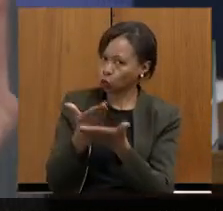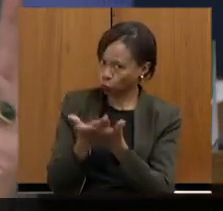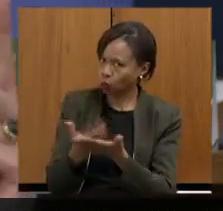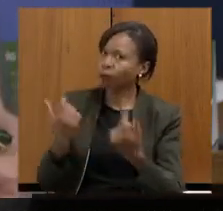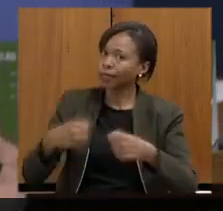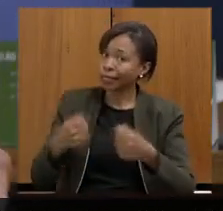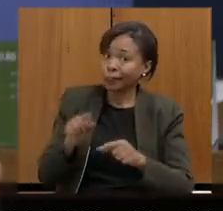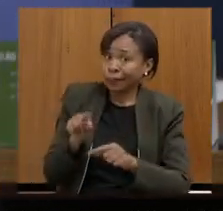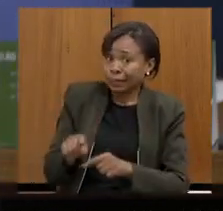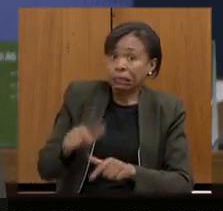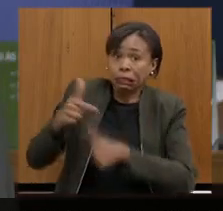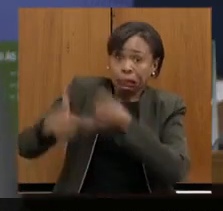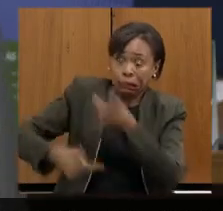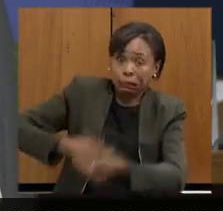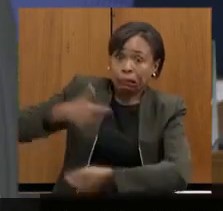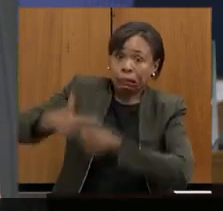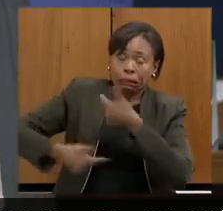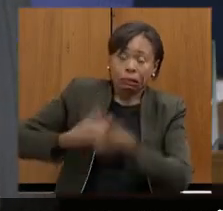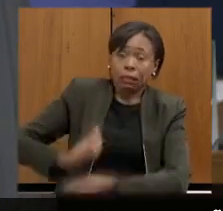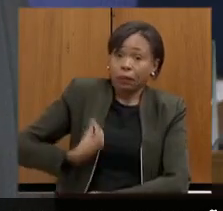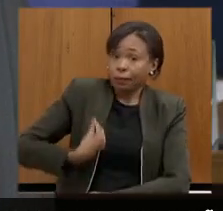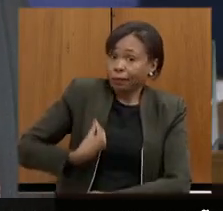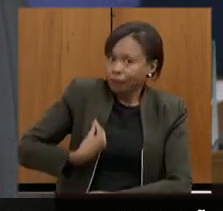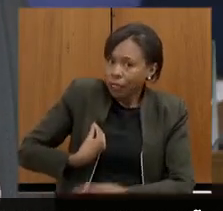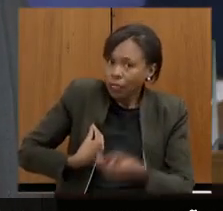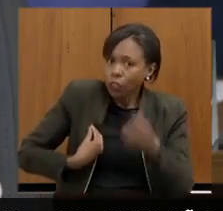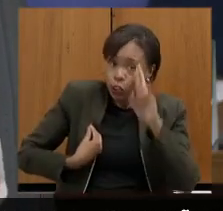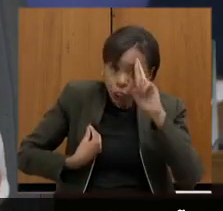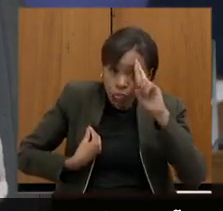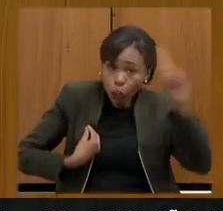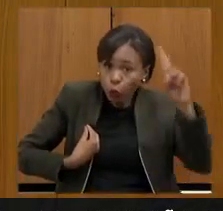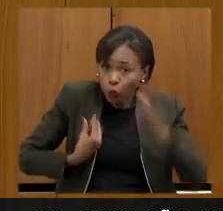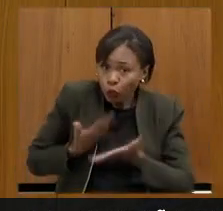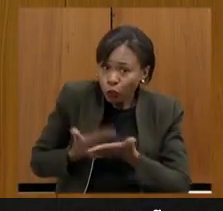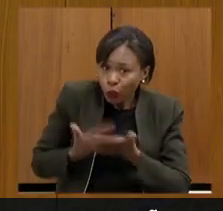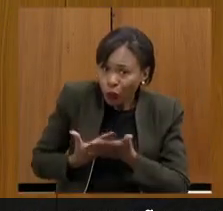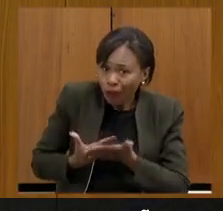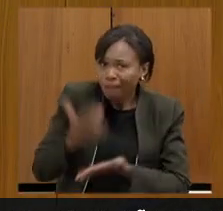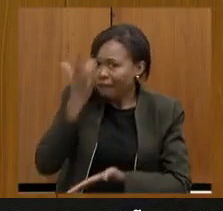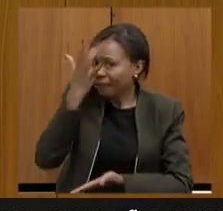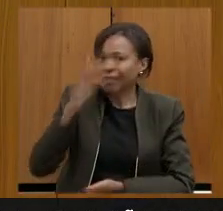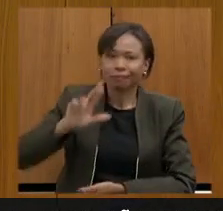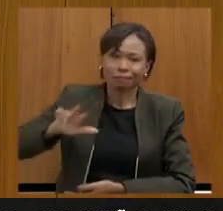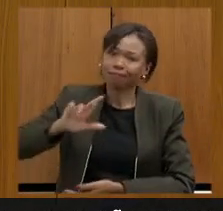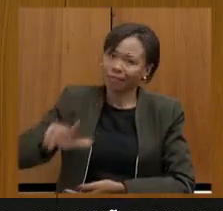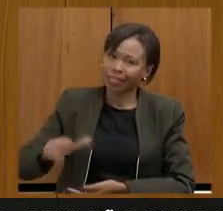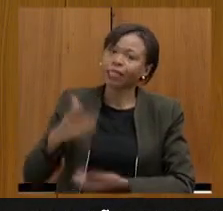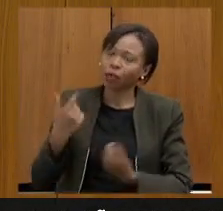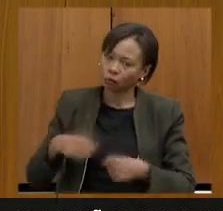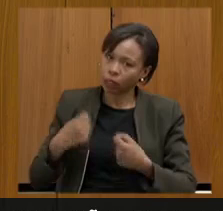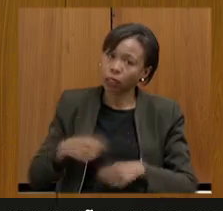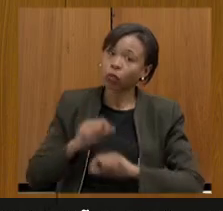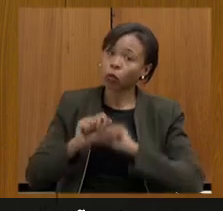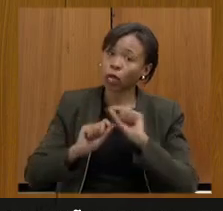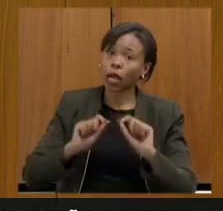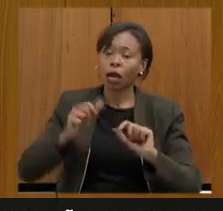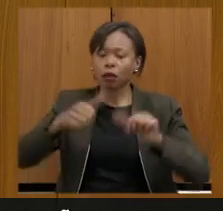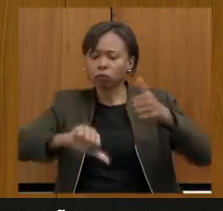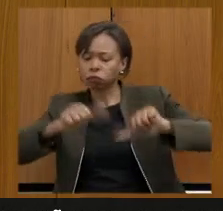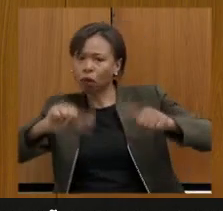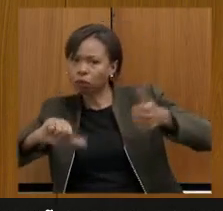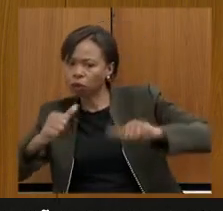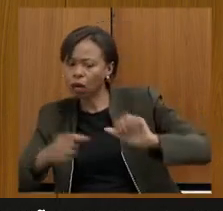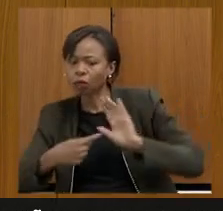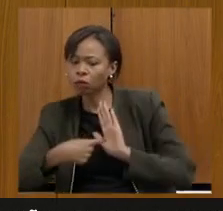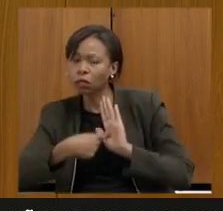muita coisa porque a vida de diretor de escola você sabe mais que eu não é Celise não é fácil então a gente precisa gerar um indicador para dizer olha esse